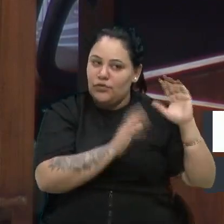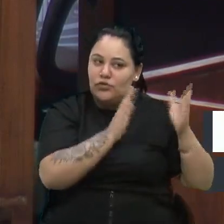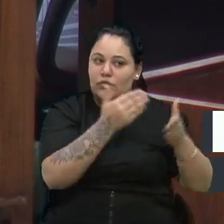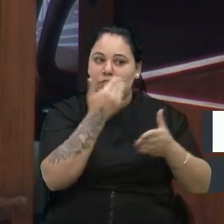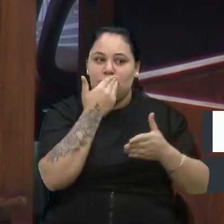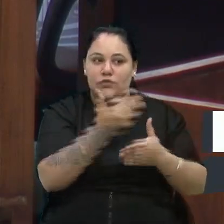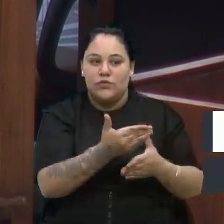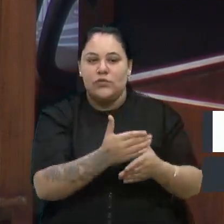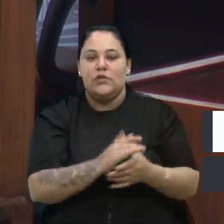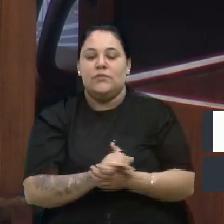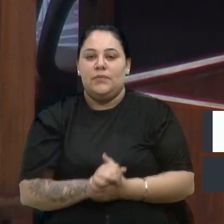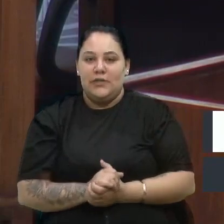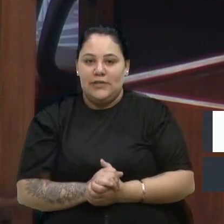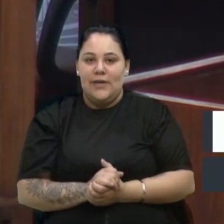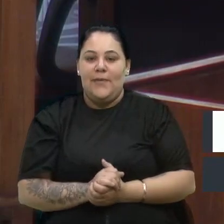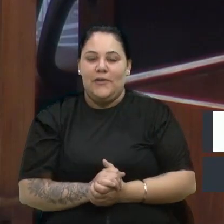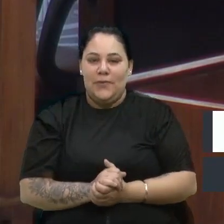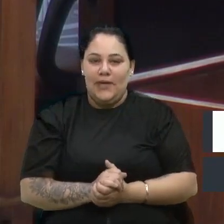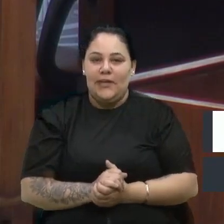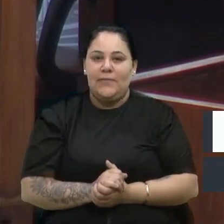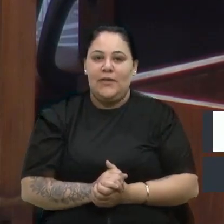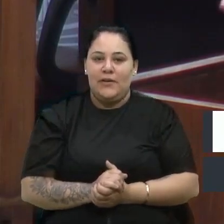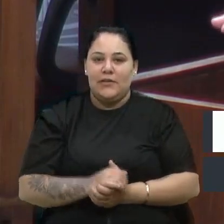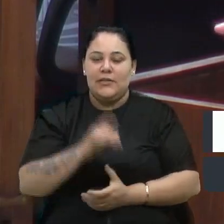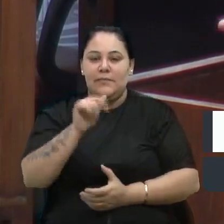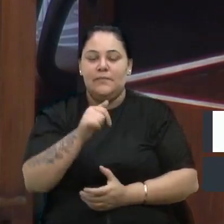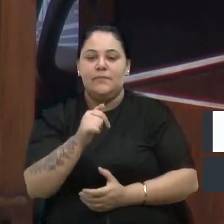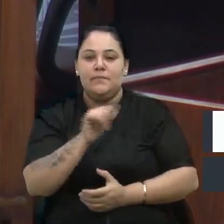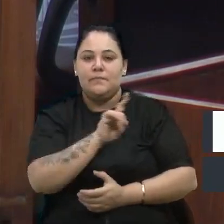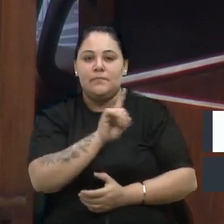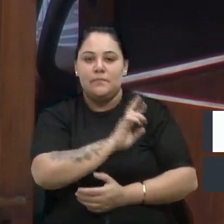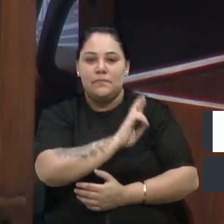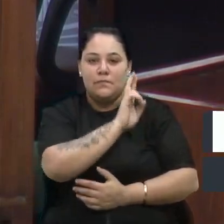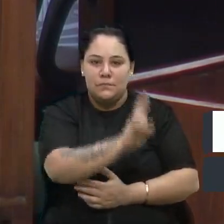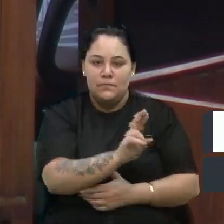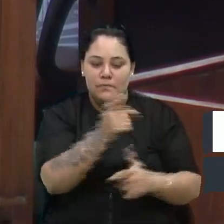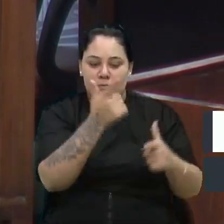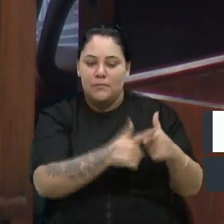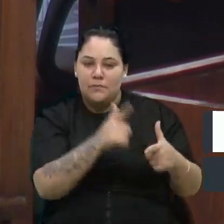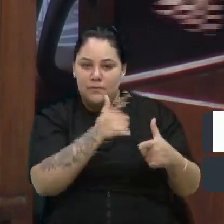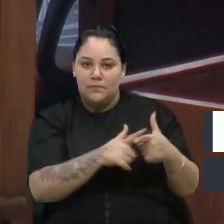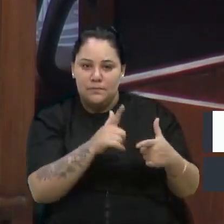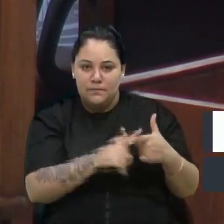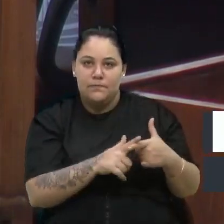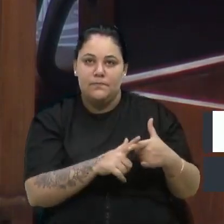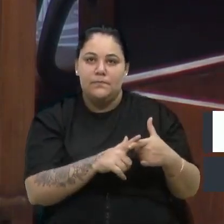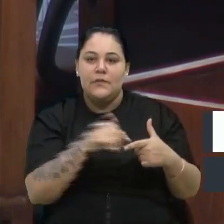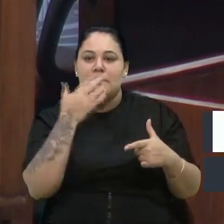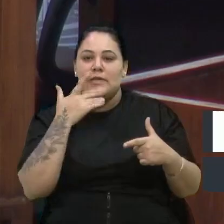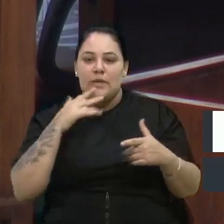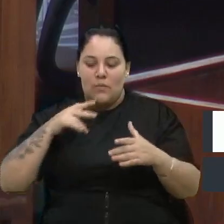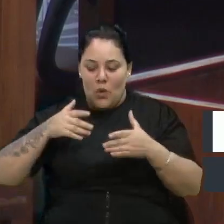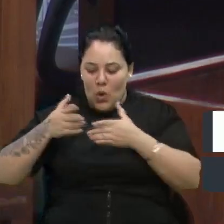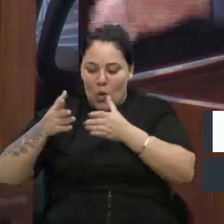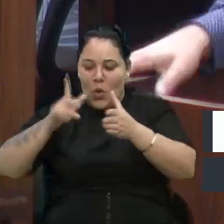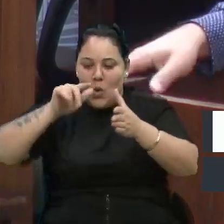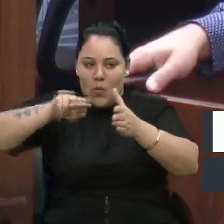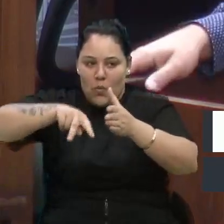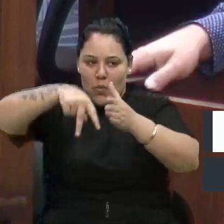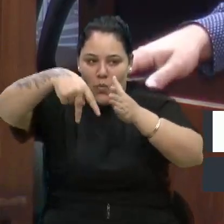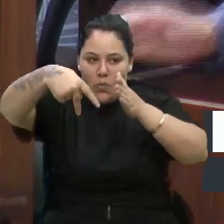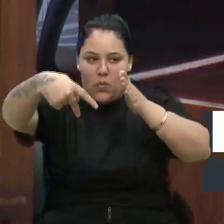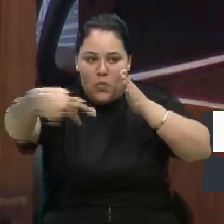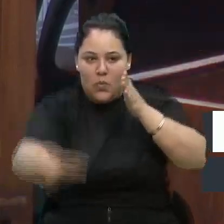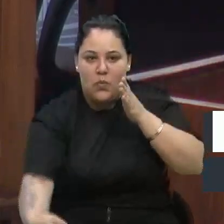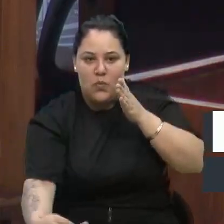Mas não dá para acertar nisso e não resolver um problema para as crianças não caírem num valão com um guarda-reio ali, um guarda-corpo de 50